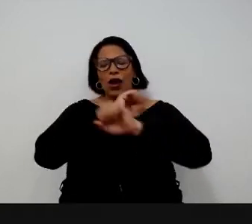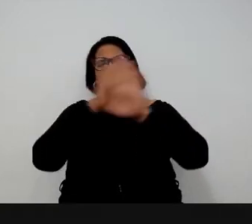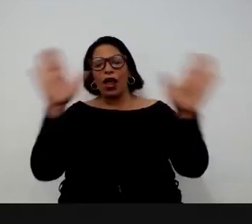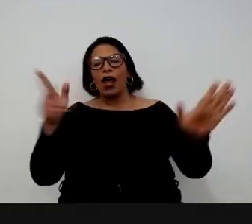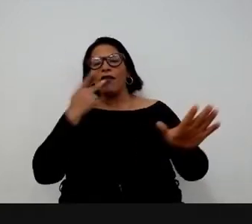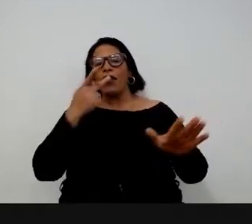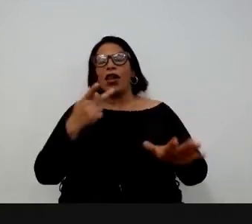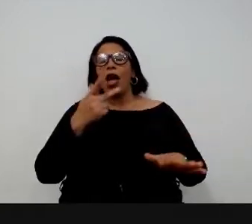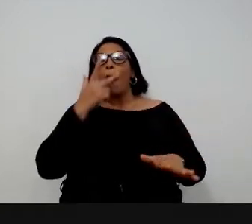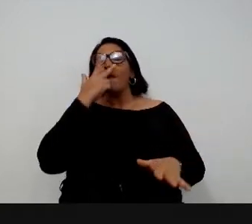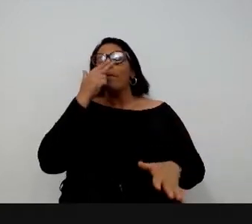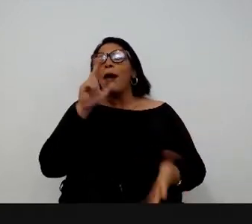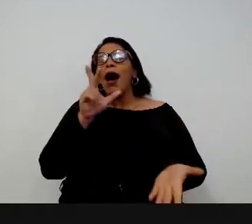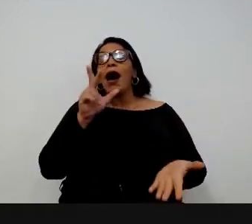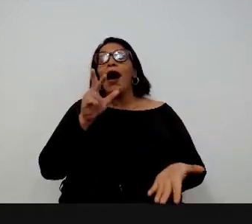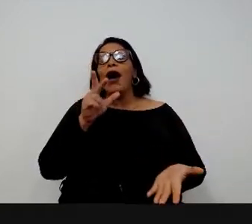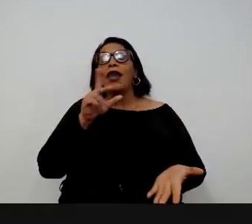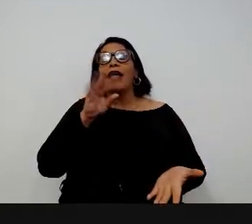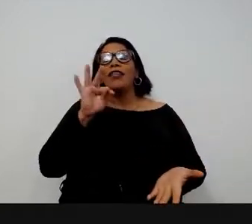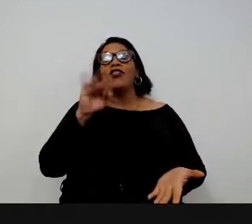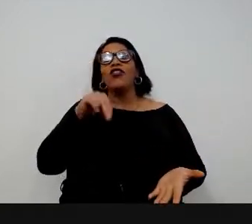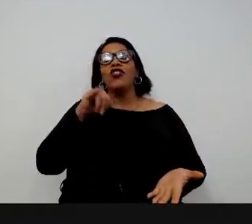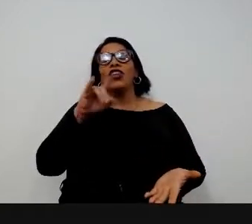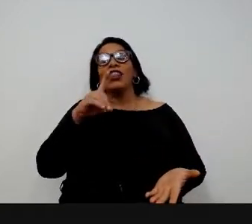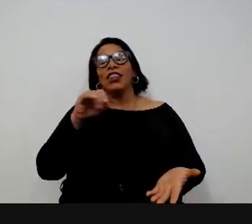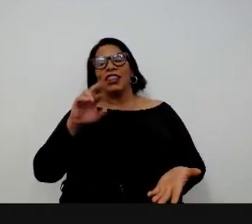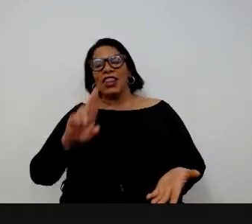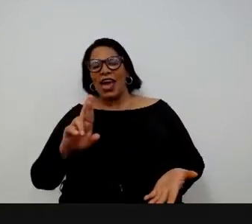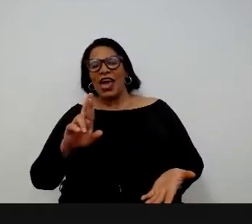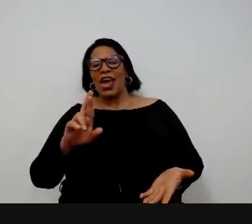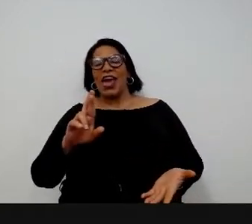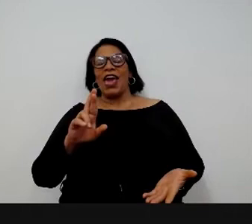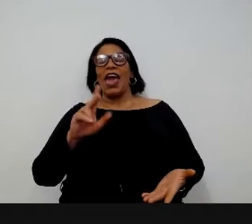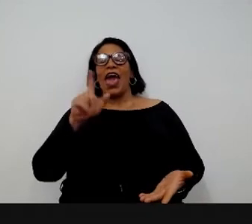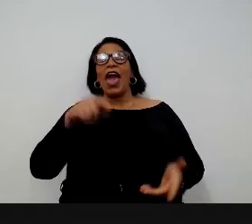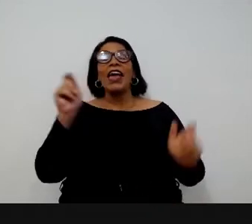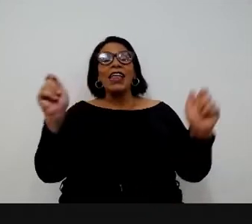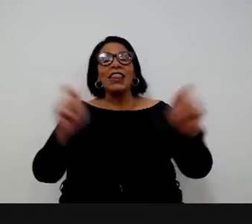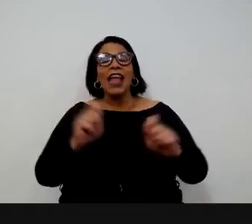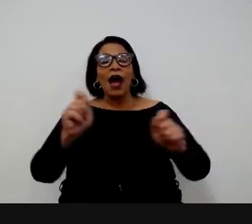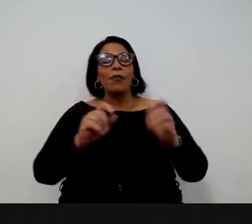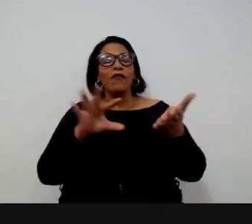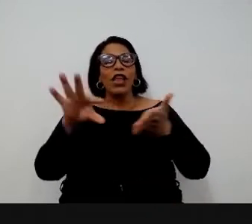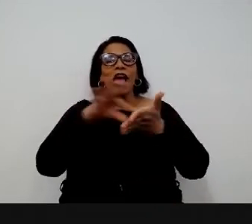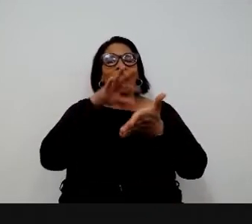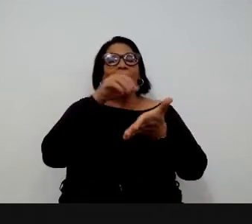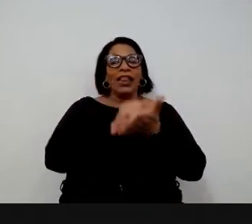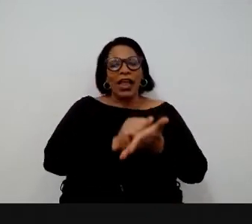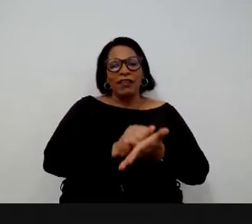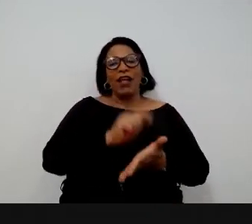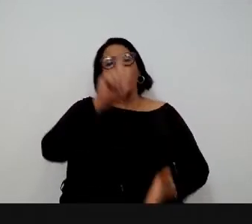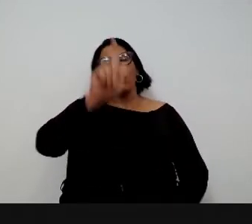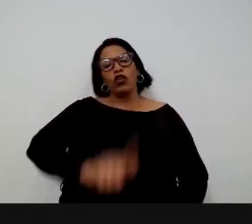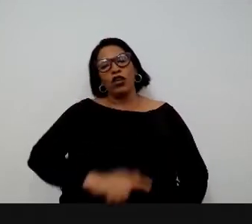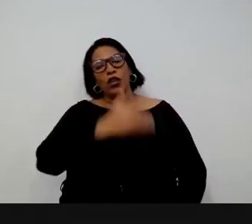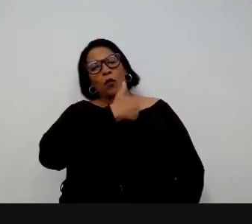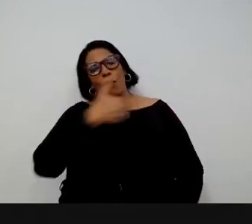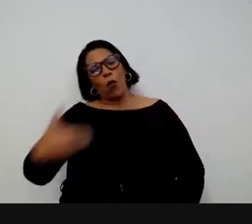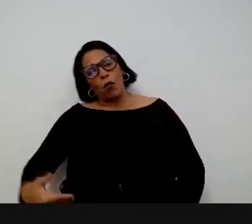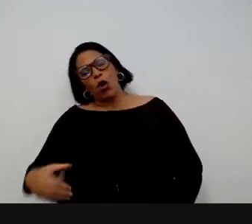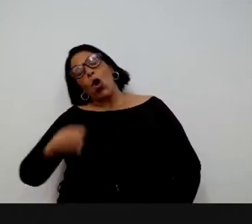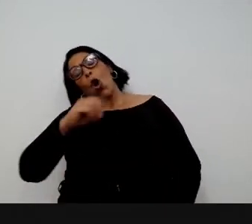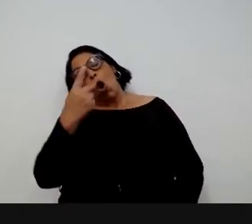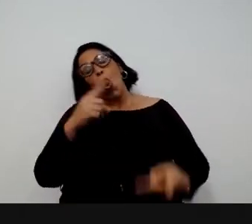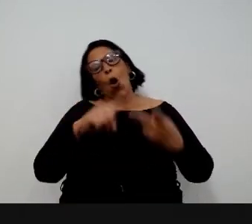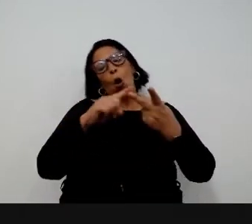Folha de São Paulo de o Tinder de políticas públicas. Ele permite que você se cadastre ou como gestor público ou como